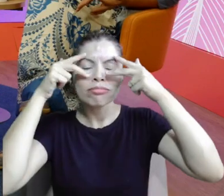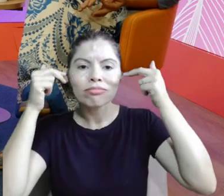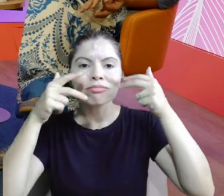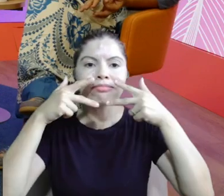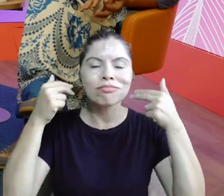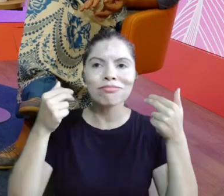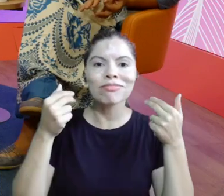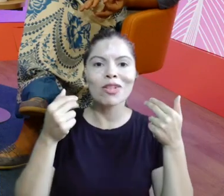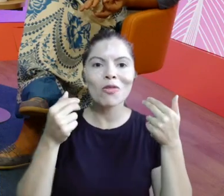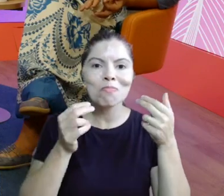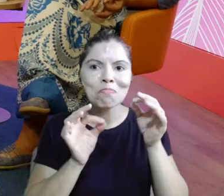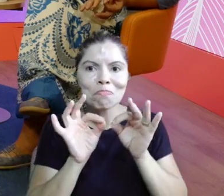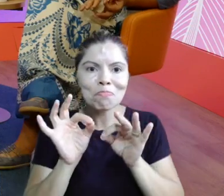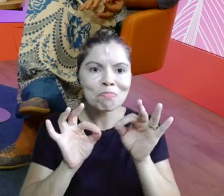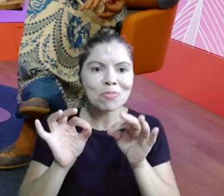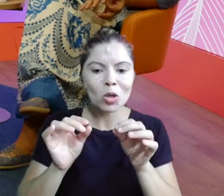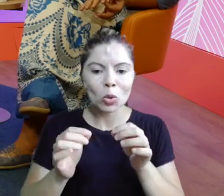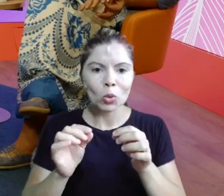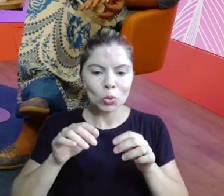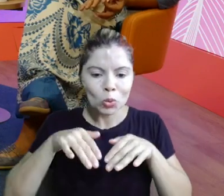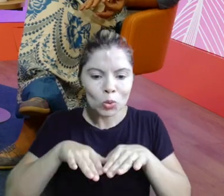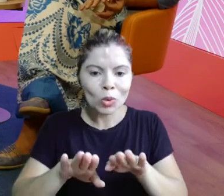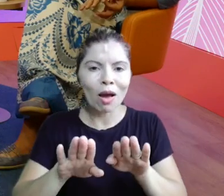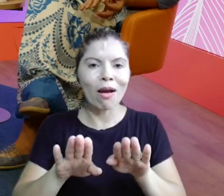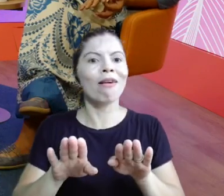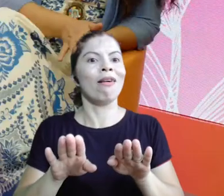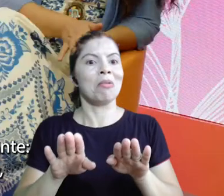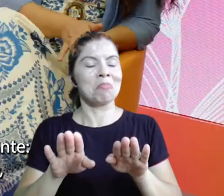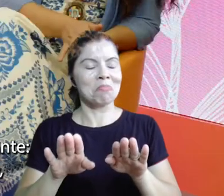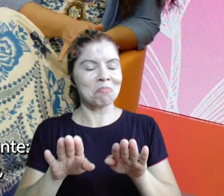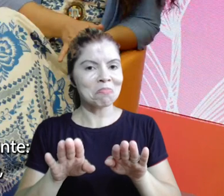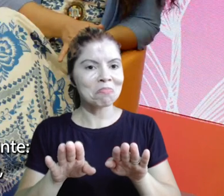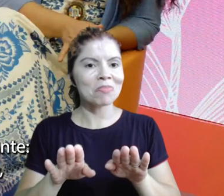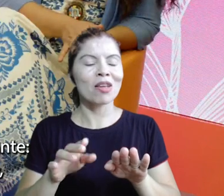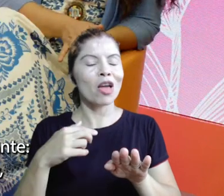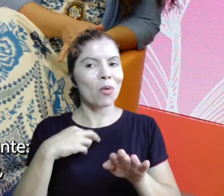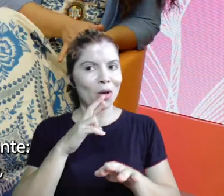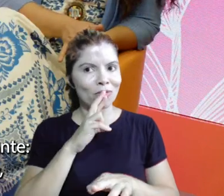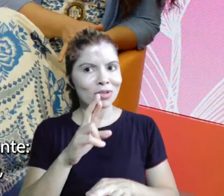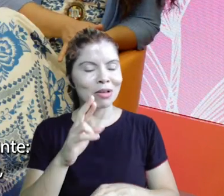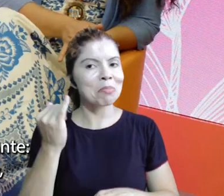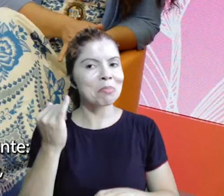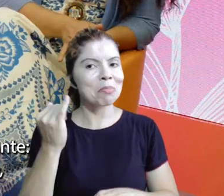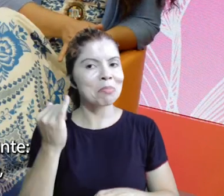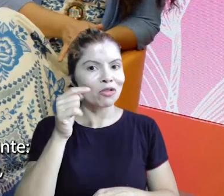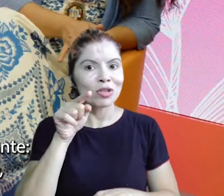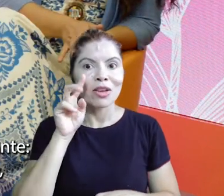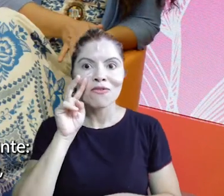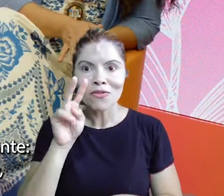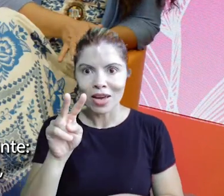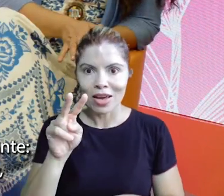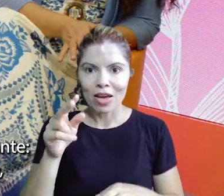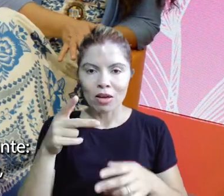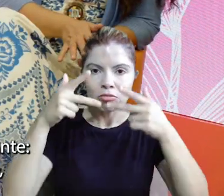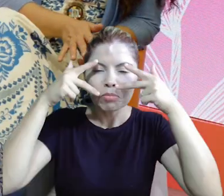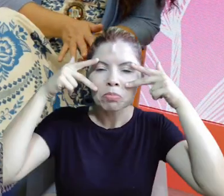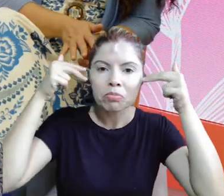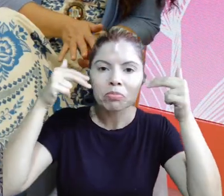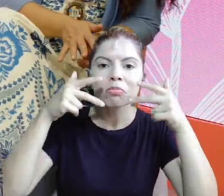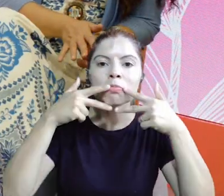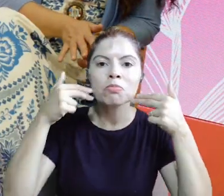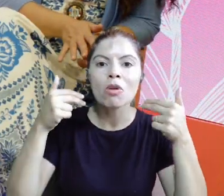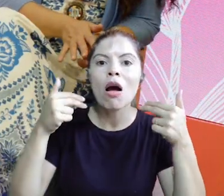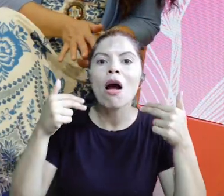lingerie todo mundo usa, né? Então eu vou fazer lingerie. Gente, olha, eu dar um recado muito importante. Quando você vê uma lingerie, gente,